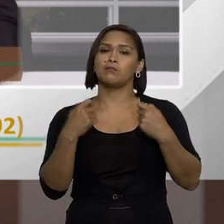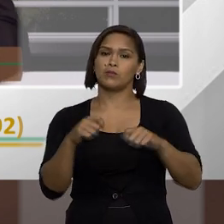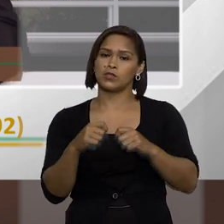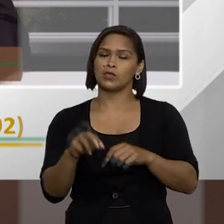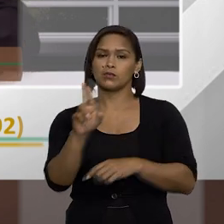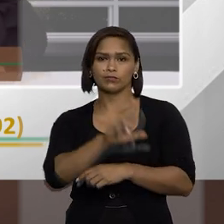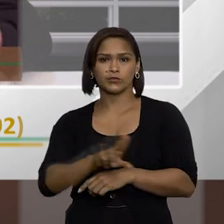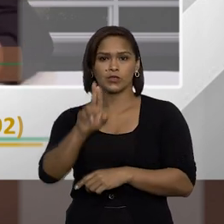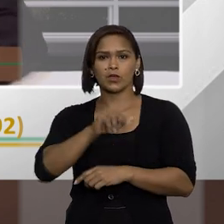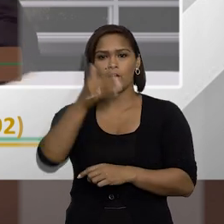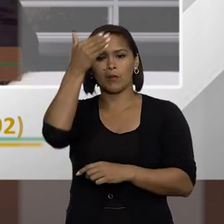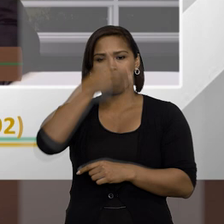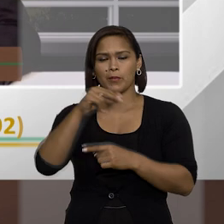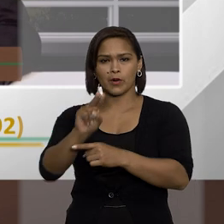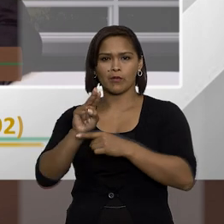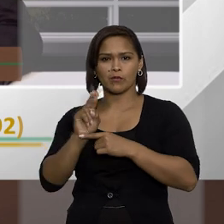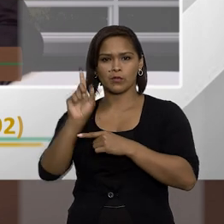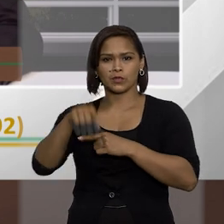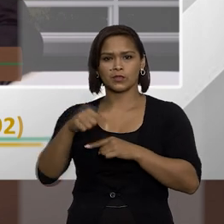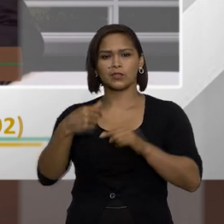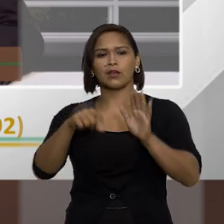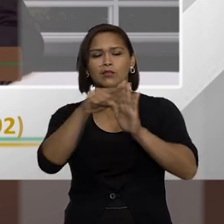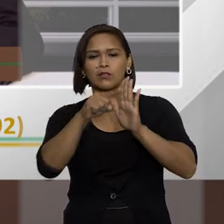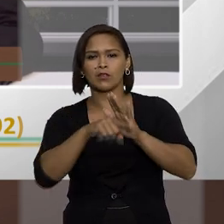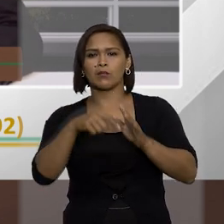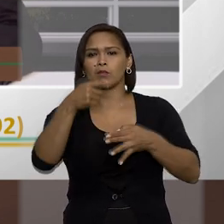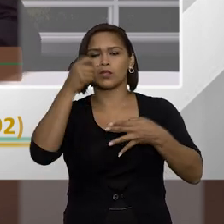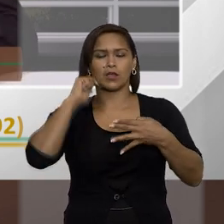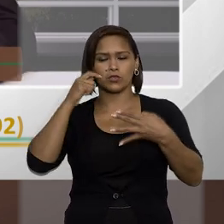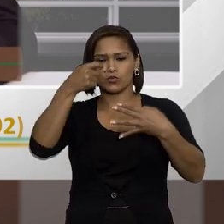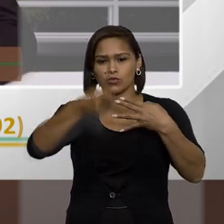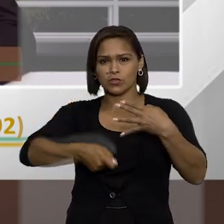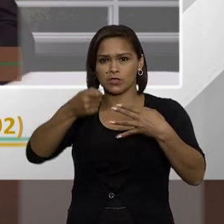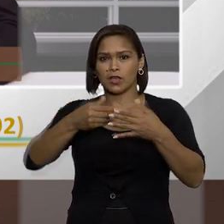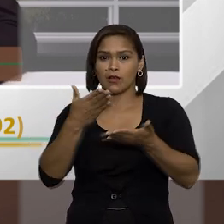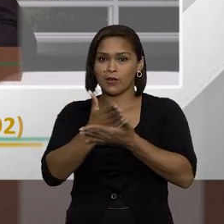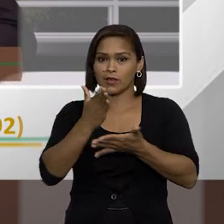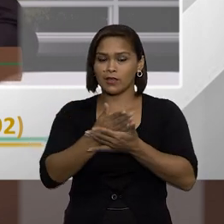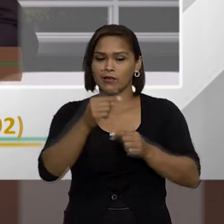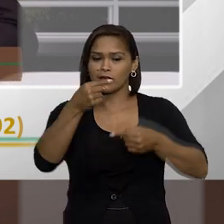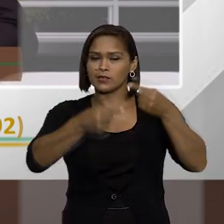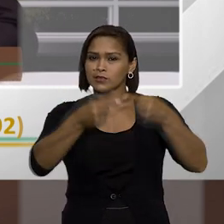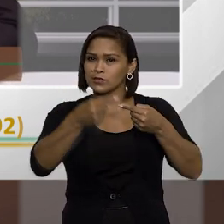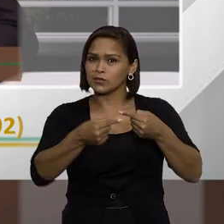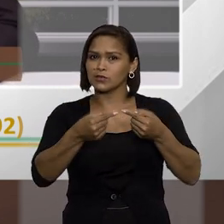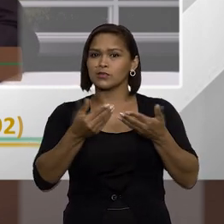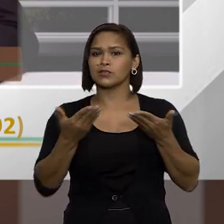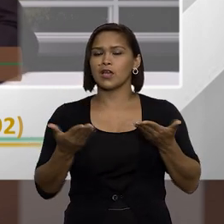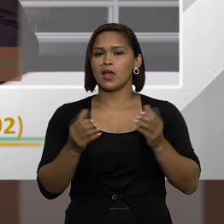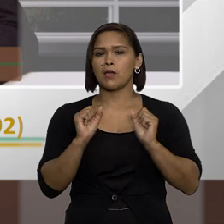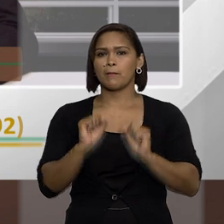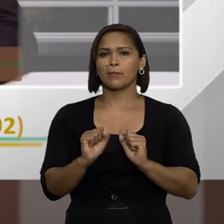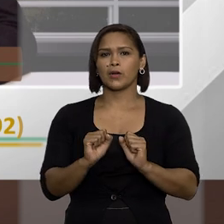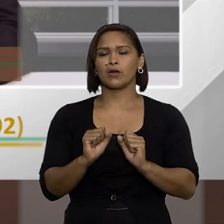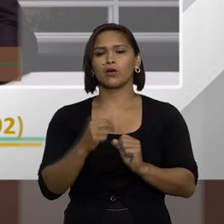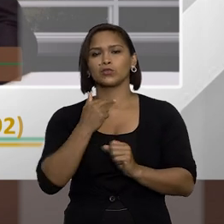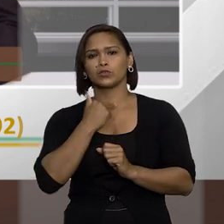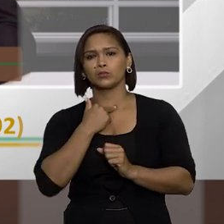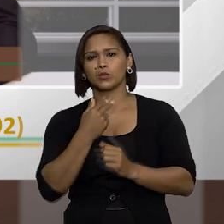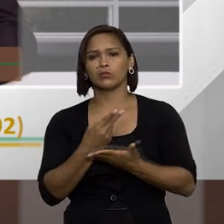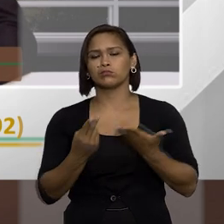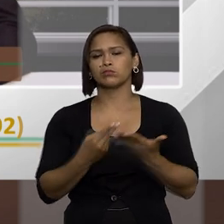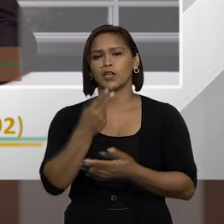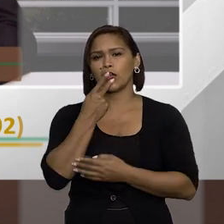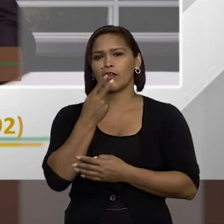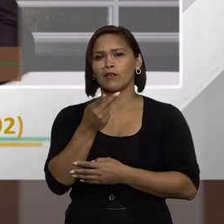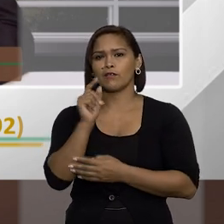dependendo poderia ser usado uma prova emprestada ter uma determinação judicial aí entraria justamente nessa discussão que como a gente